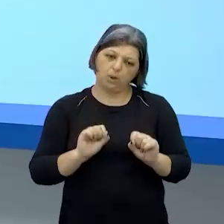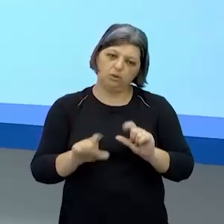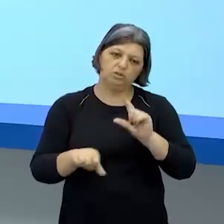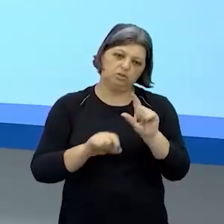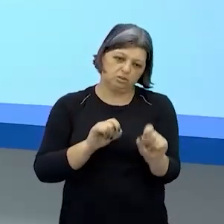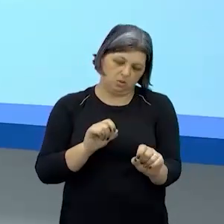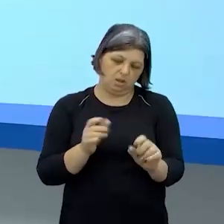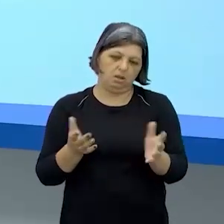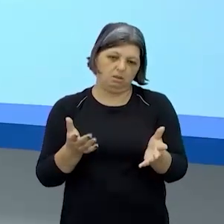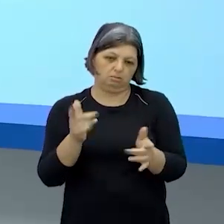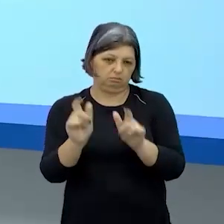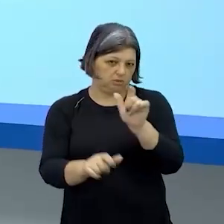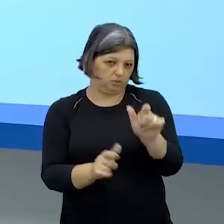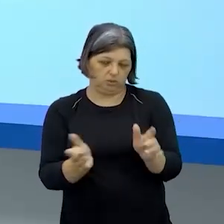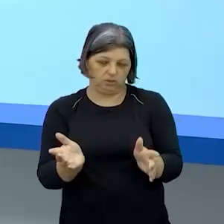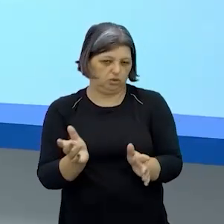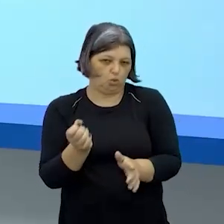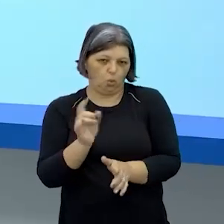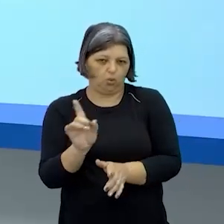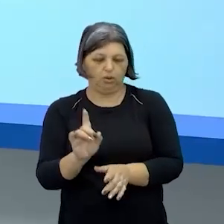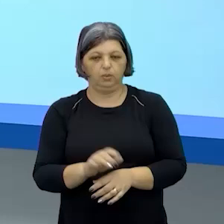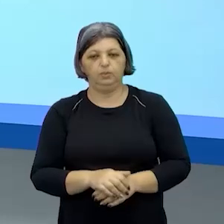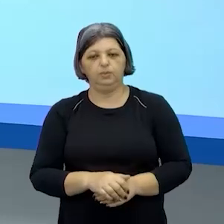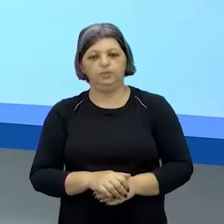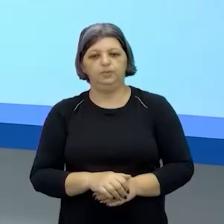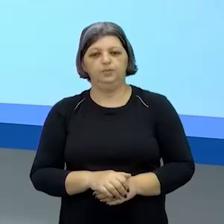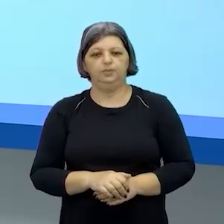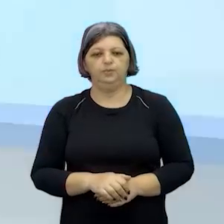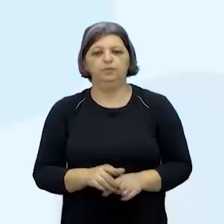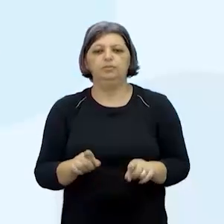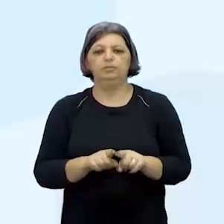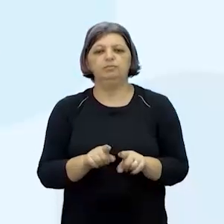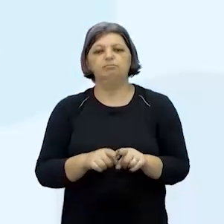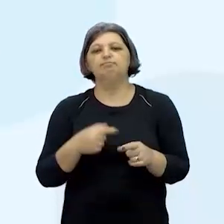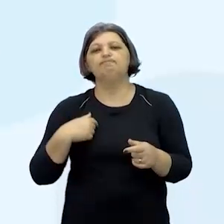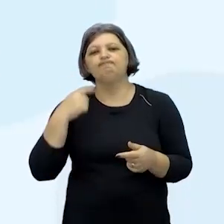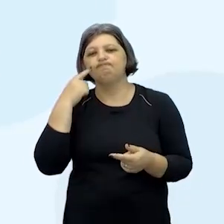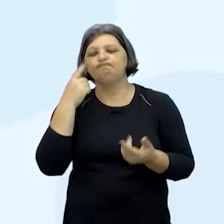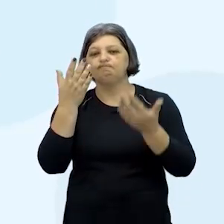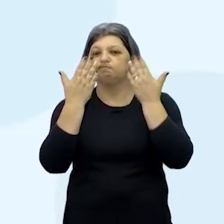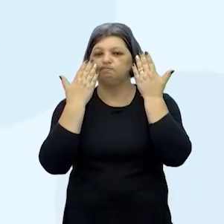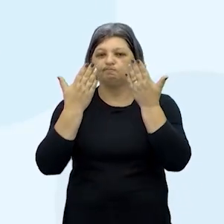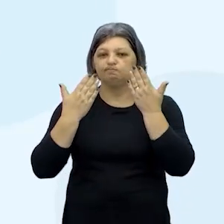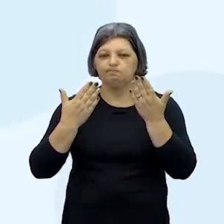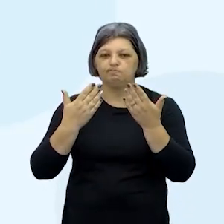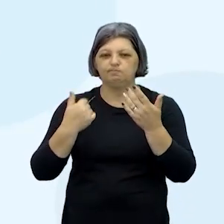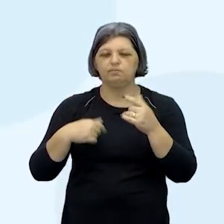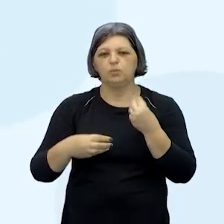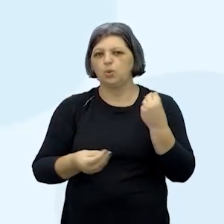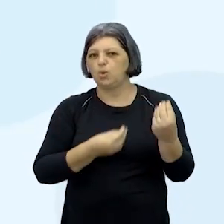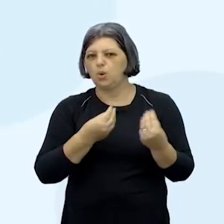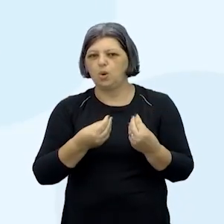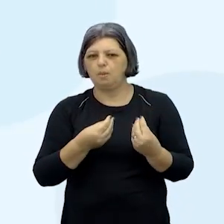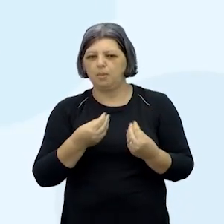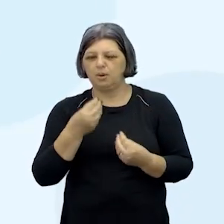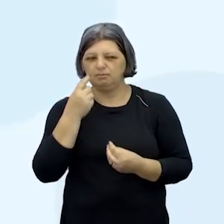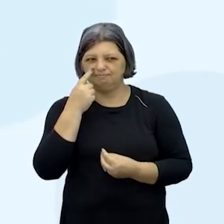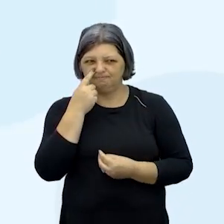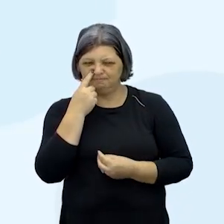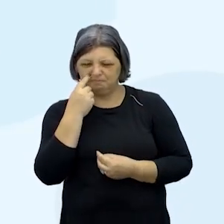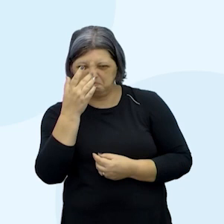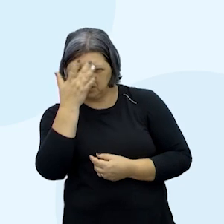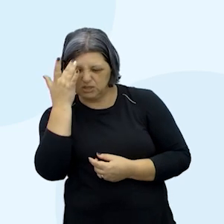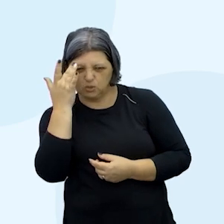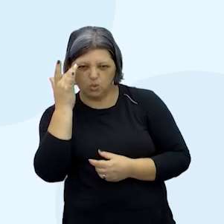esse personagem sim vamos lá elementos psicológicos falha de caráter complicado né porque